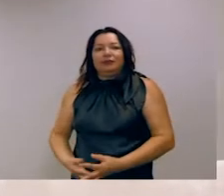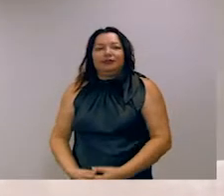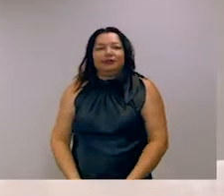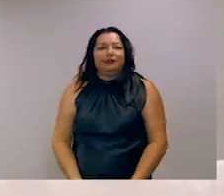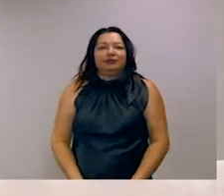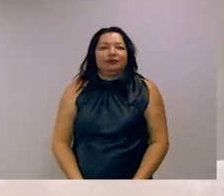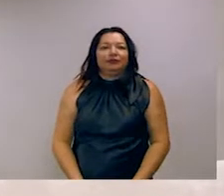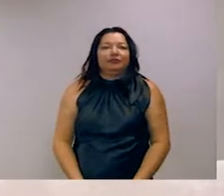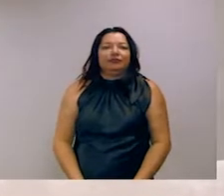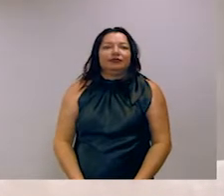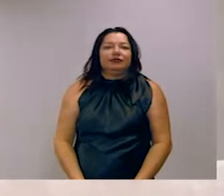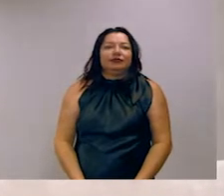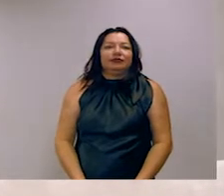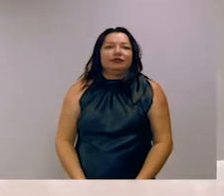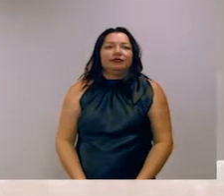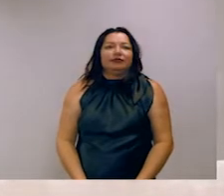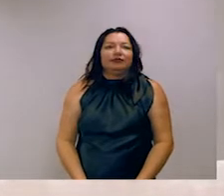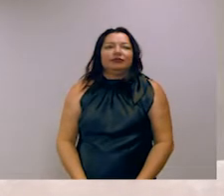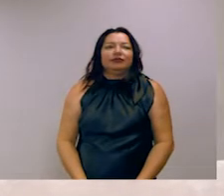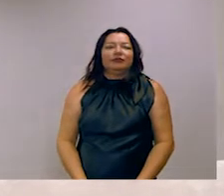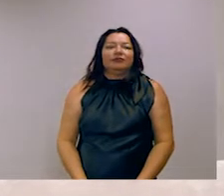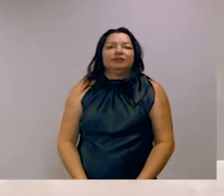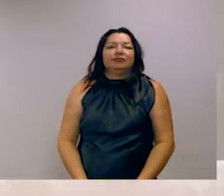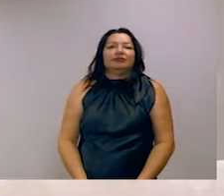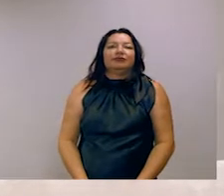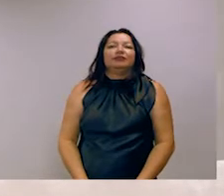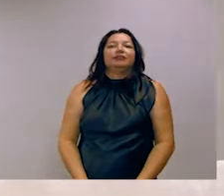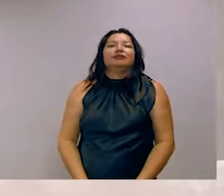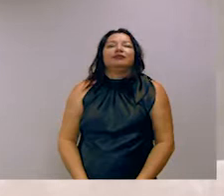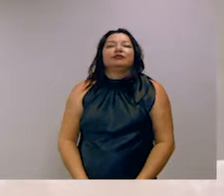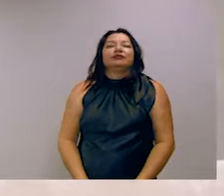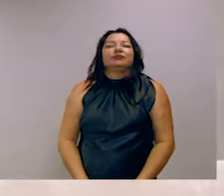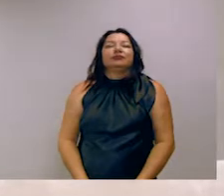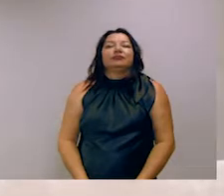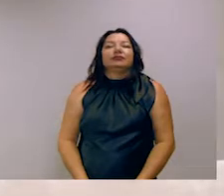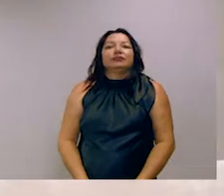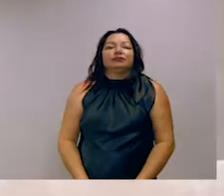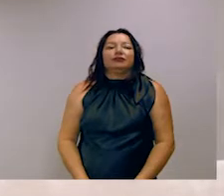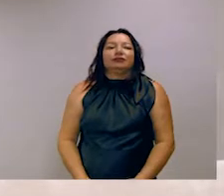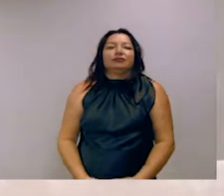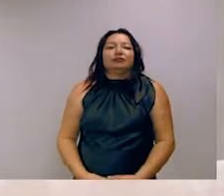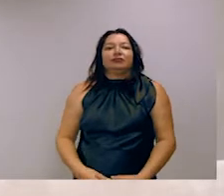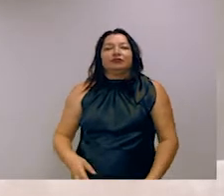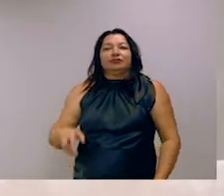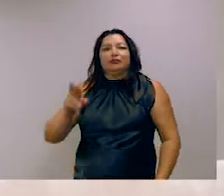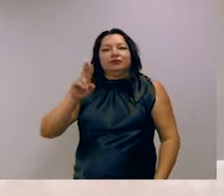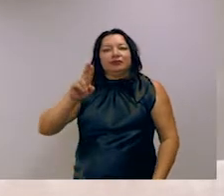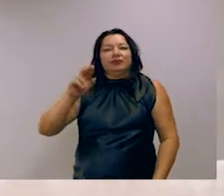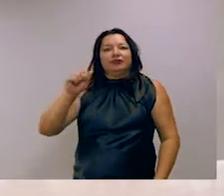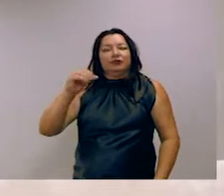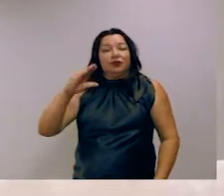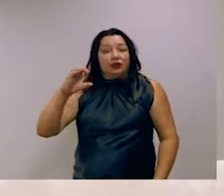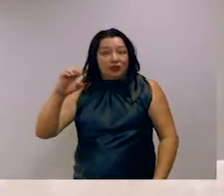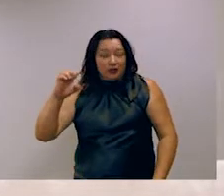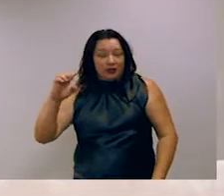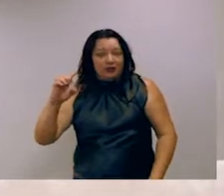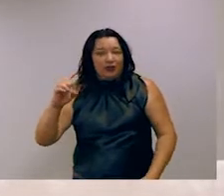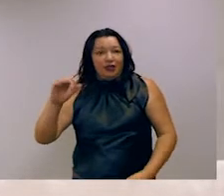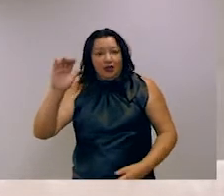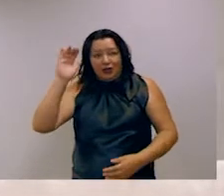Finalmente um texto um conjunto de um dataset chamado RACE que é compreensão